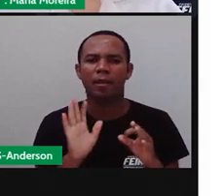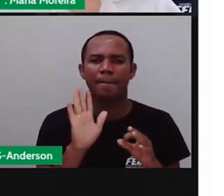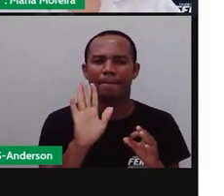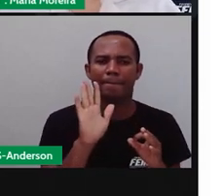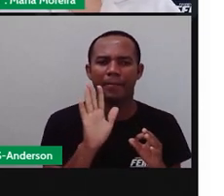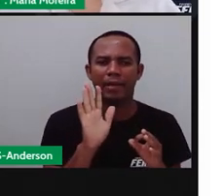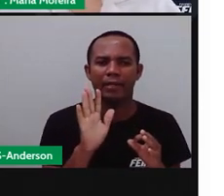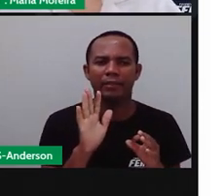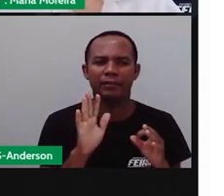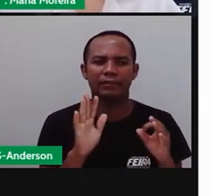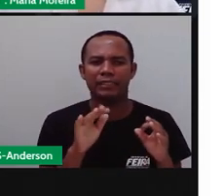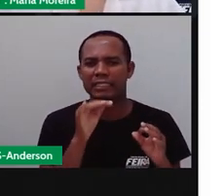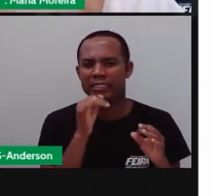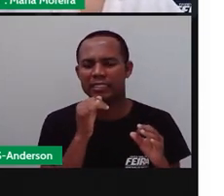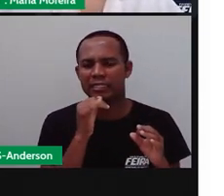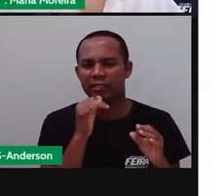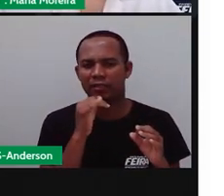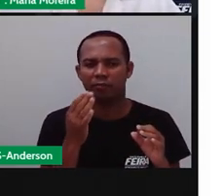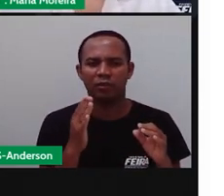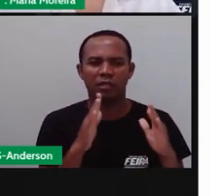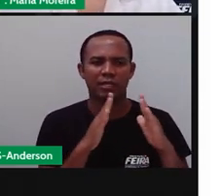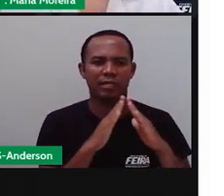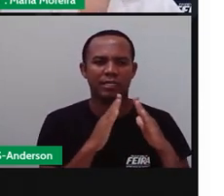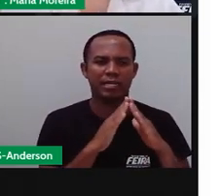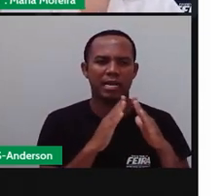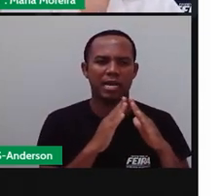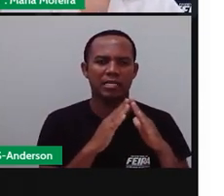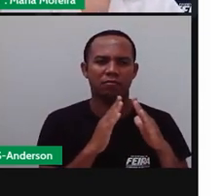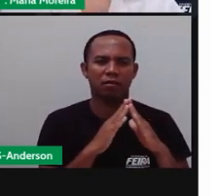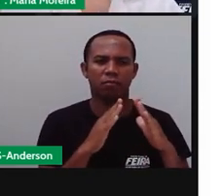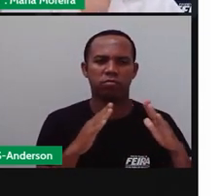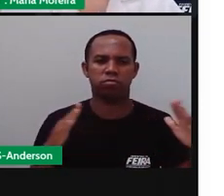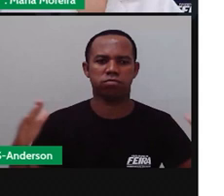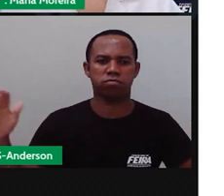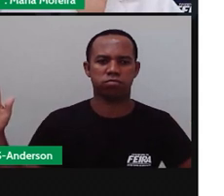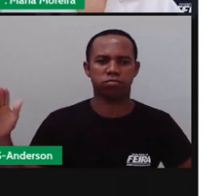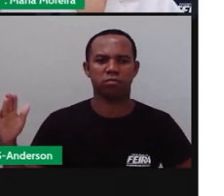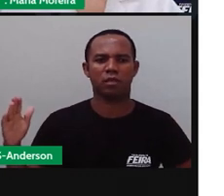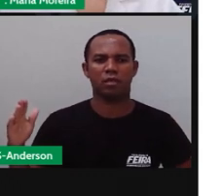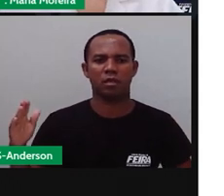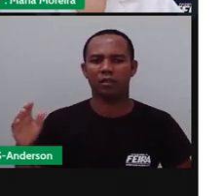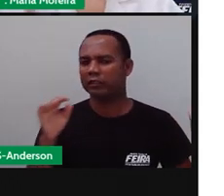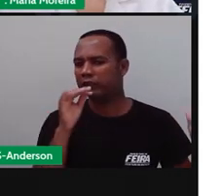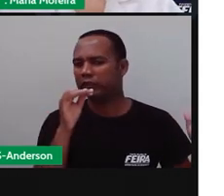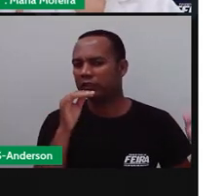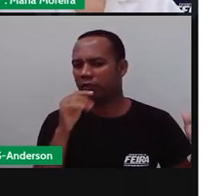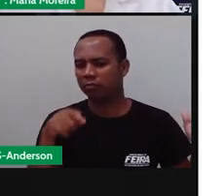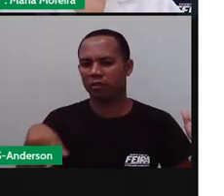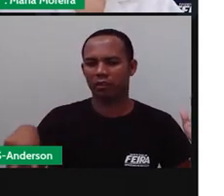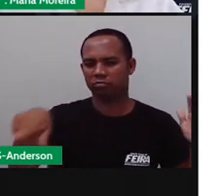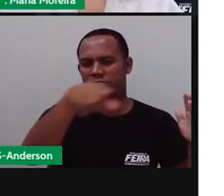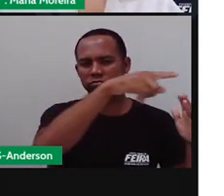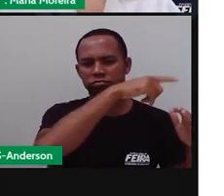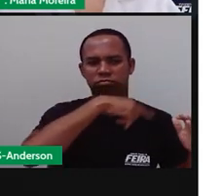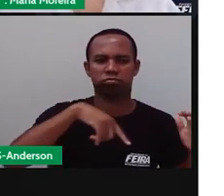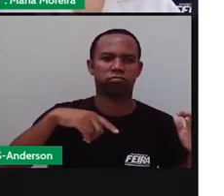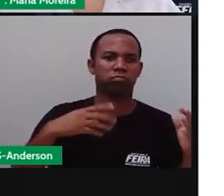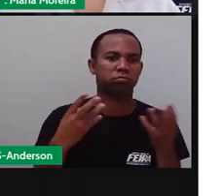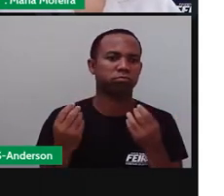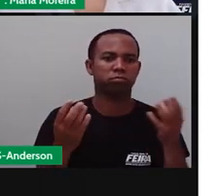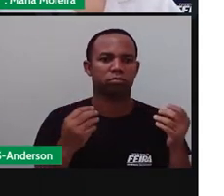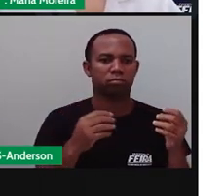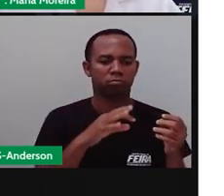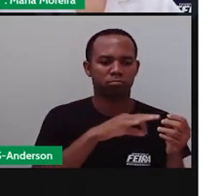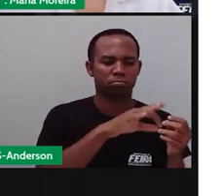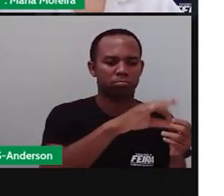plantação é enorme, né? A área que eu vou plantar é grande. Será que a compostagem da minha casa vai enriquecer todo esse solo? Às vezes, não.